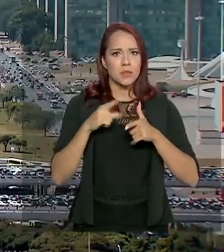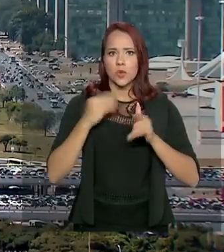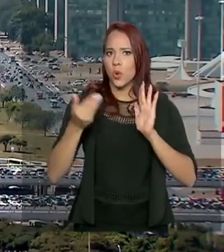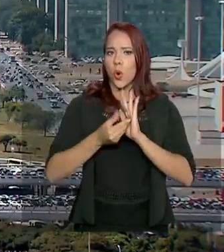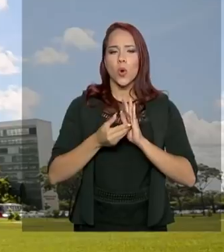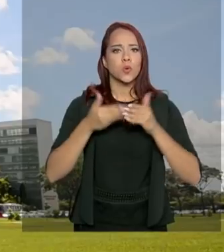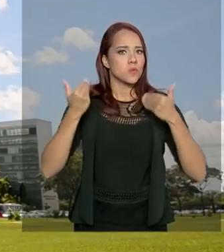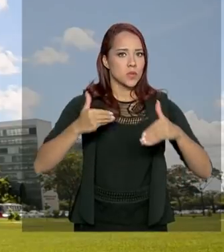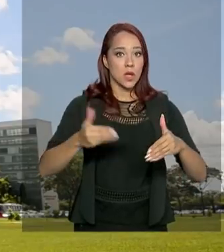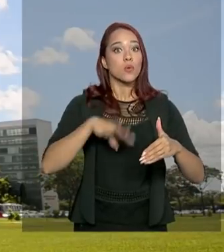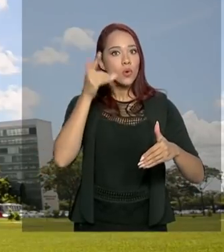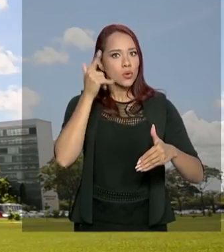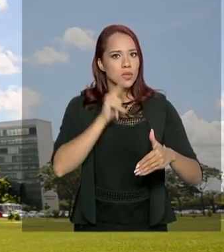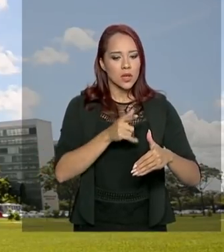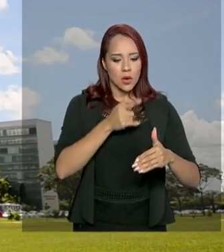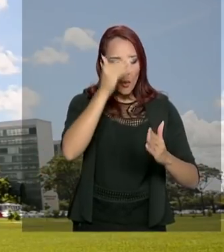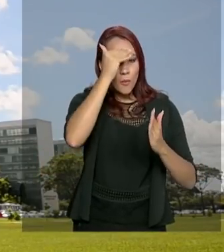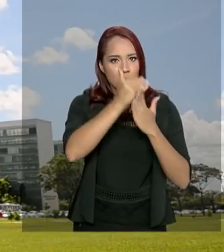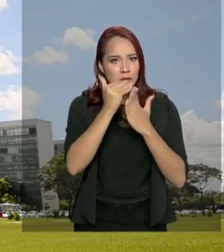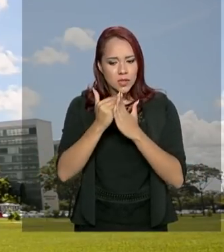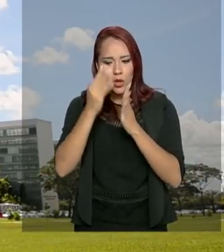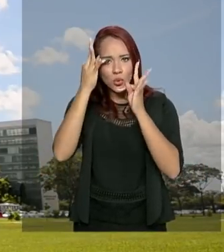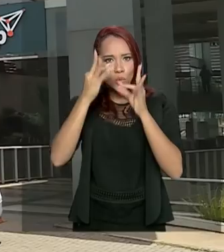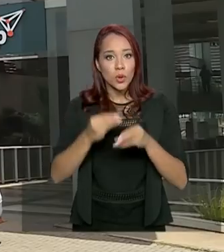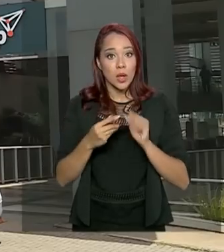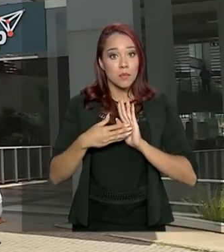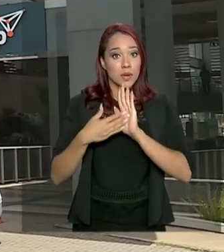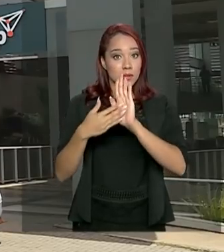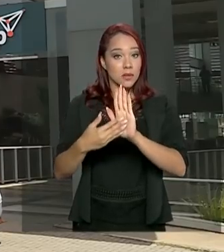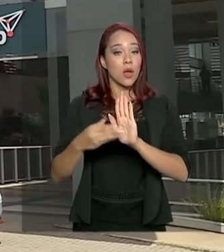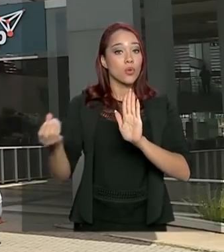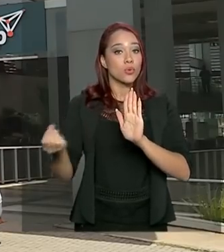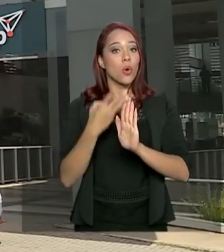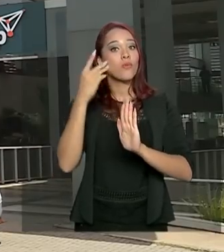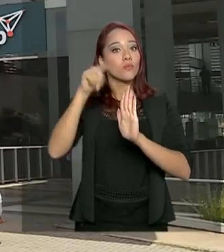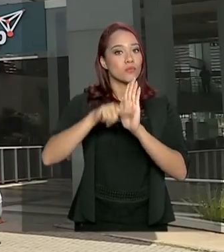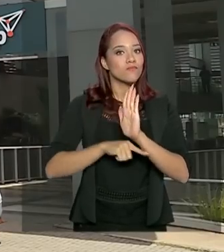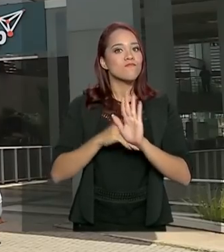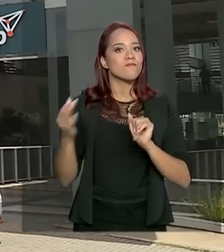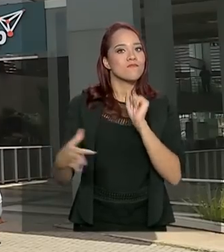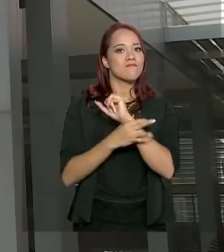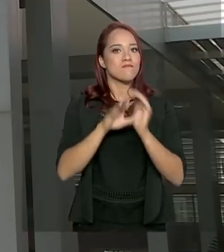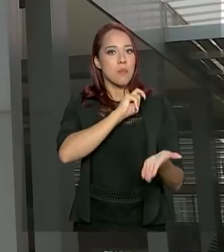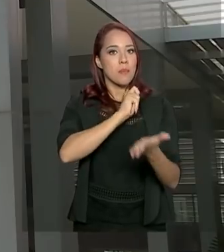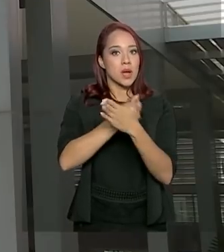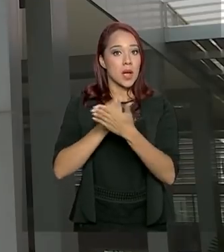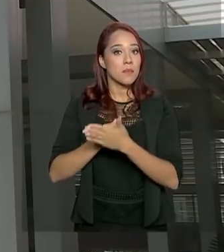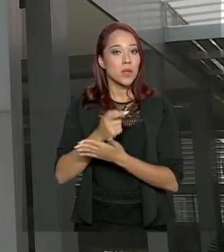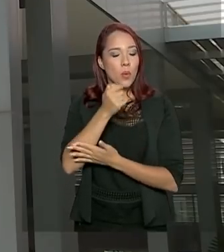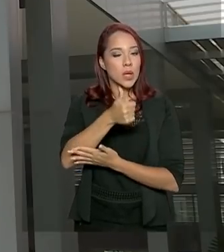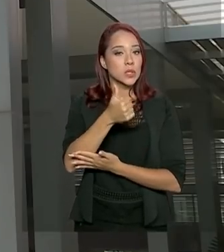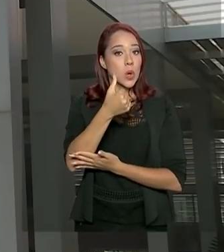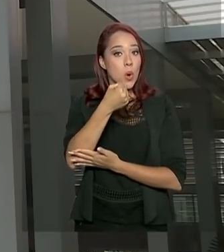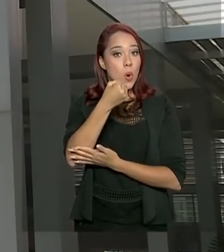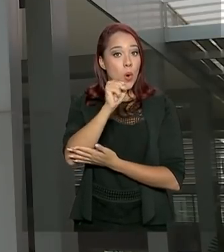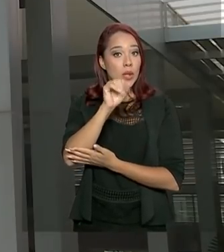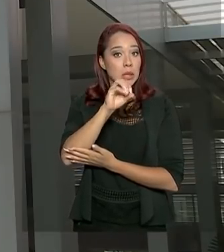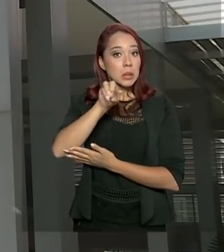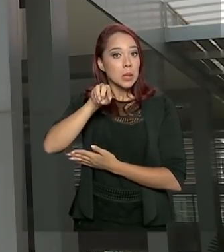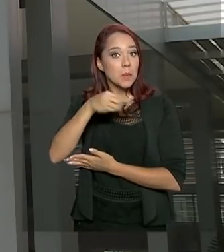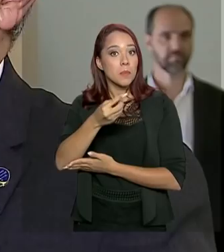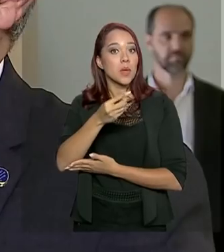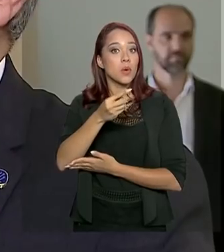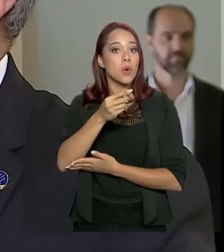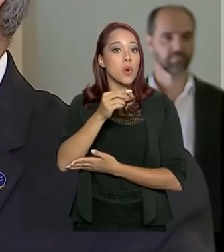possível atender às demandas e apresentar novos programas, além de garantir o pagamento das quase 80 mil bolsas do